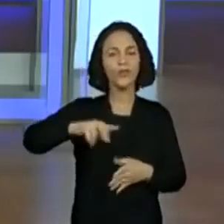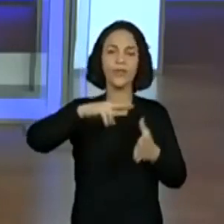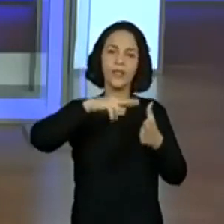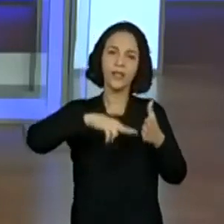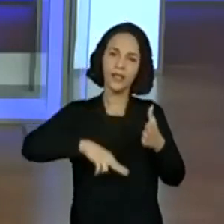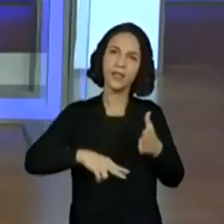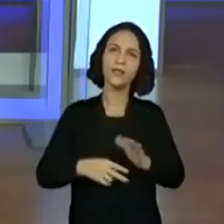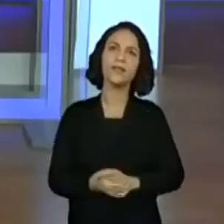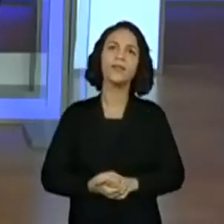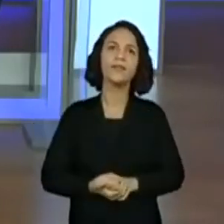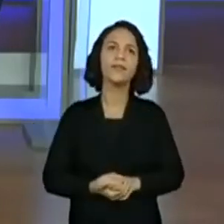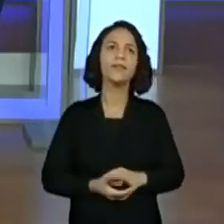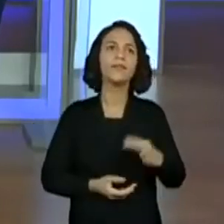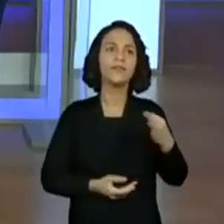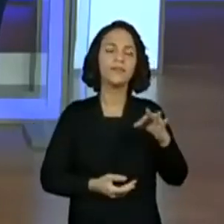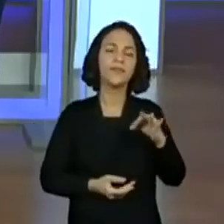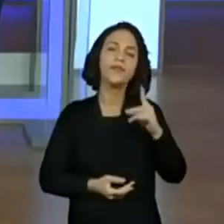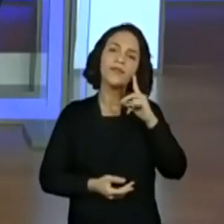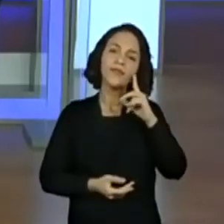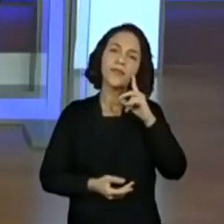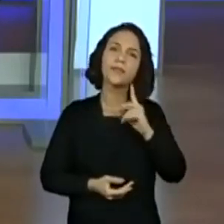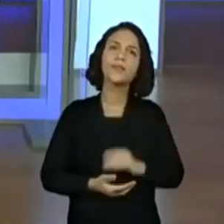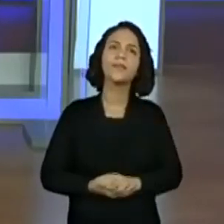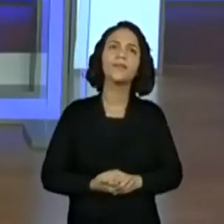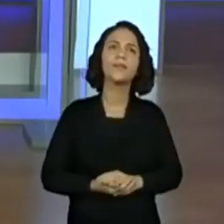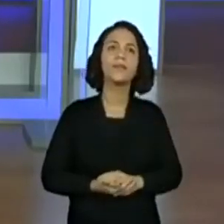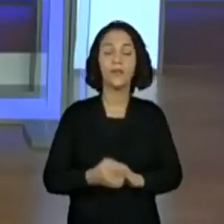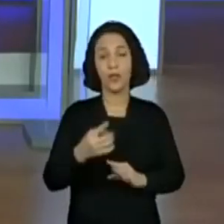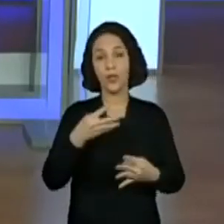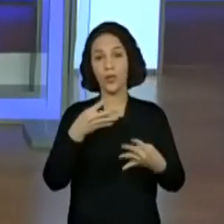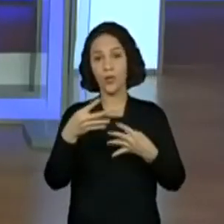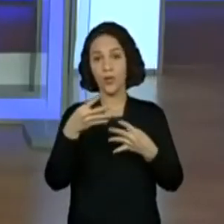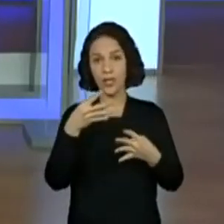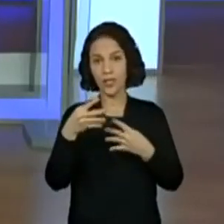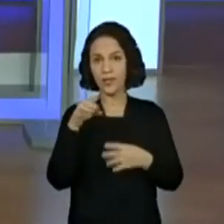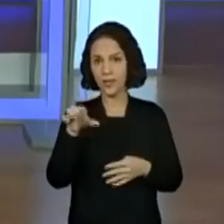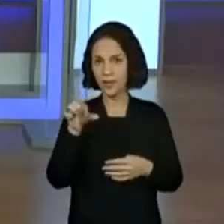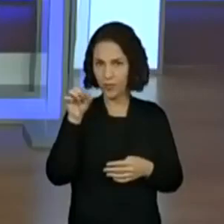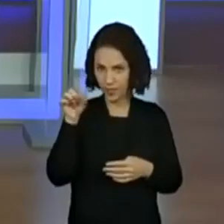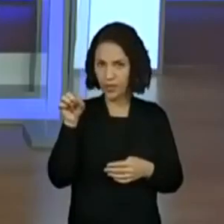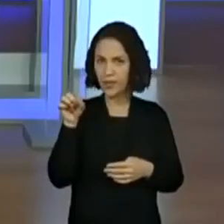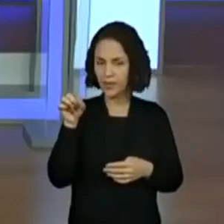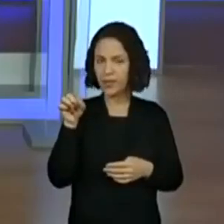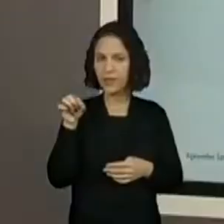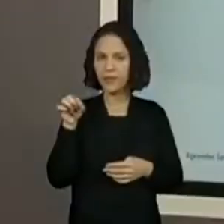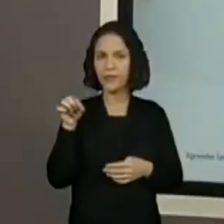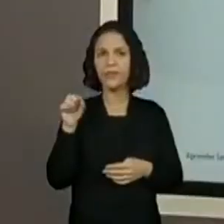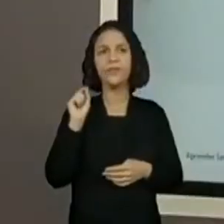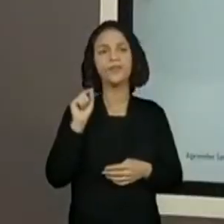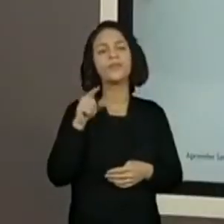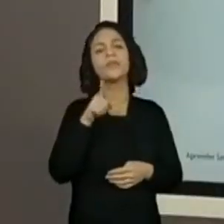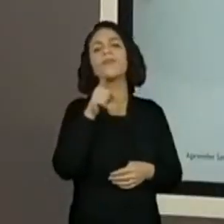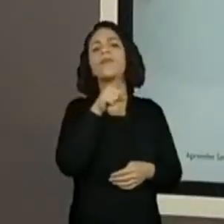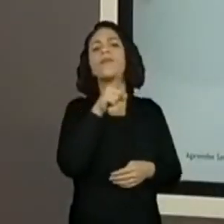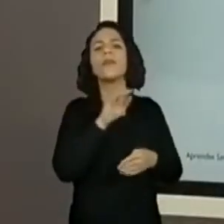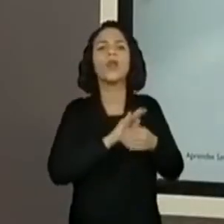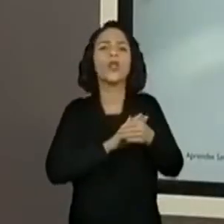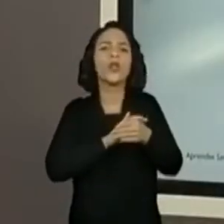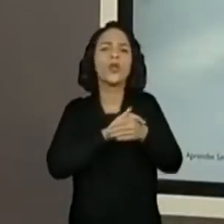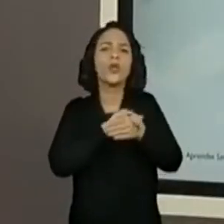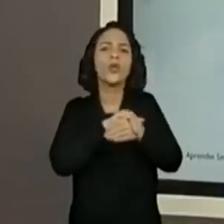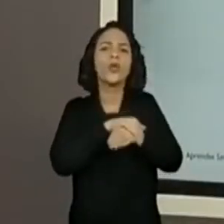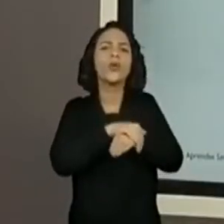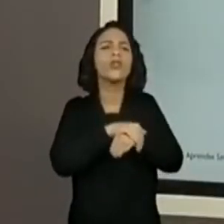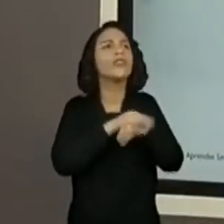de novo. Isso mesmo. É muito importante. Olha lá. A quadrinha que ficou escolhida, né? A noite foi embora, lá no fundo do